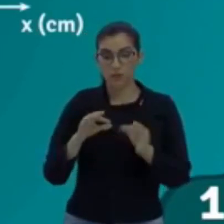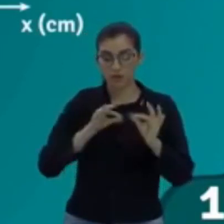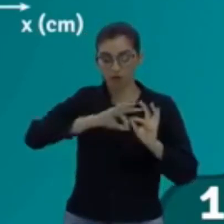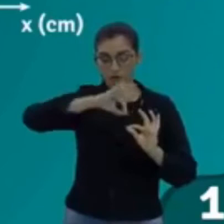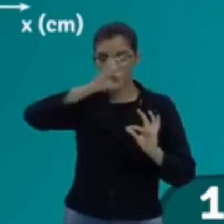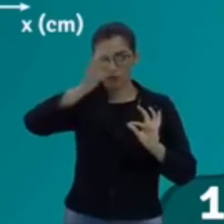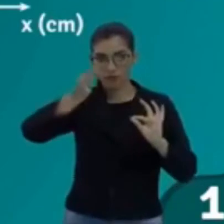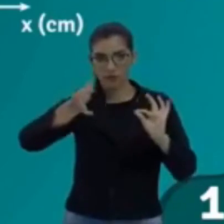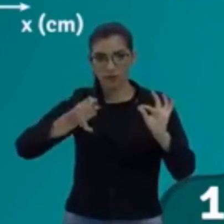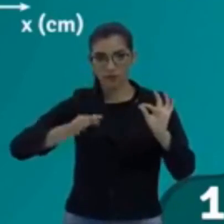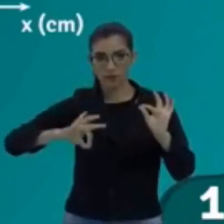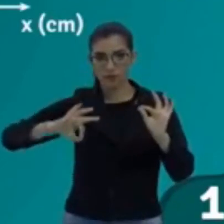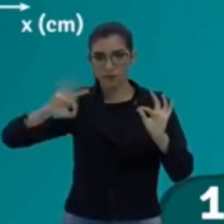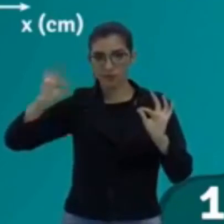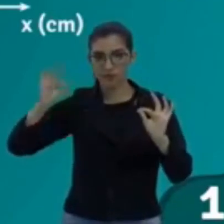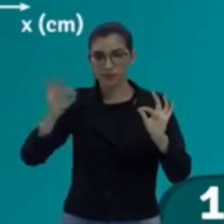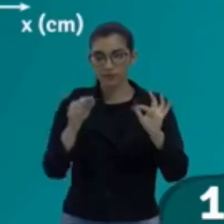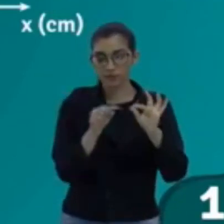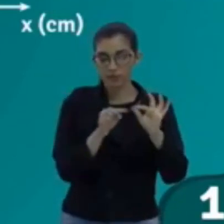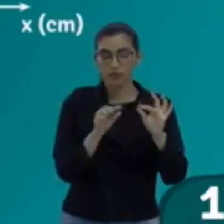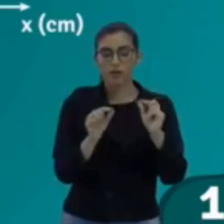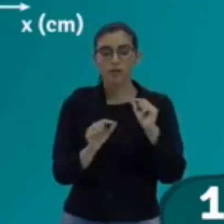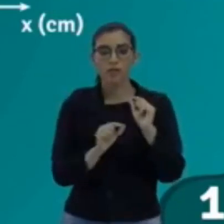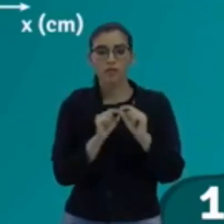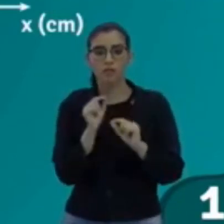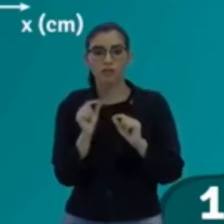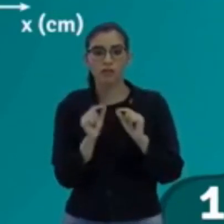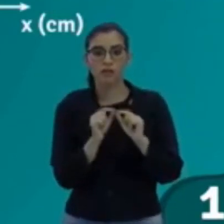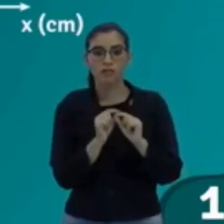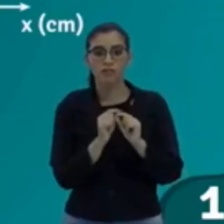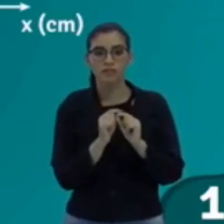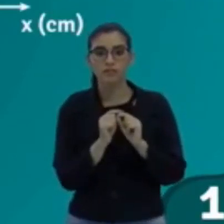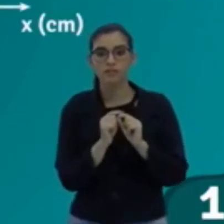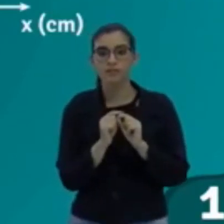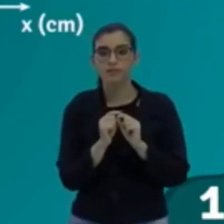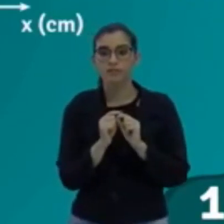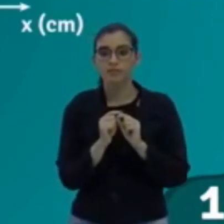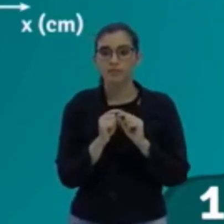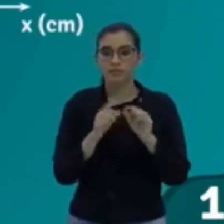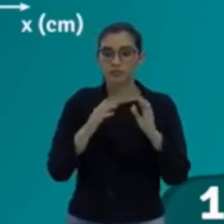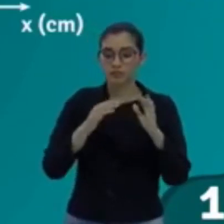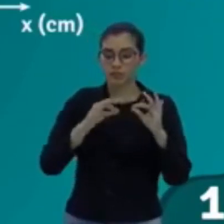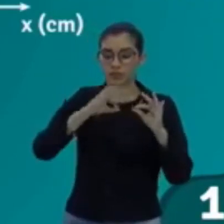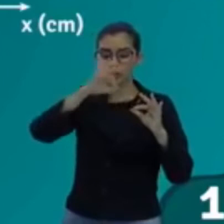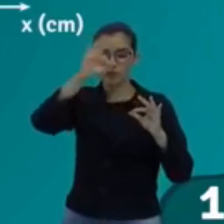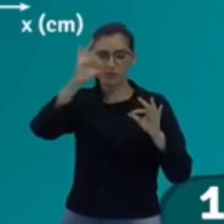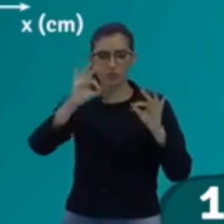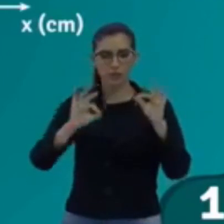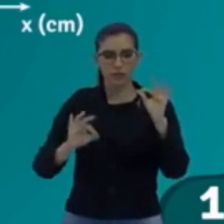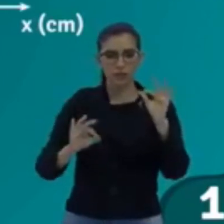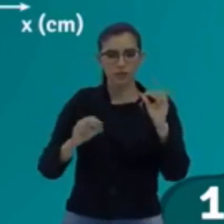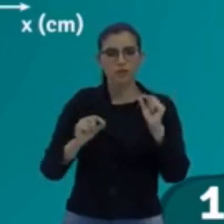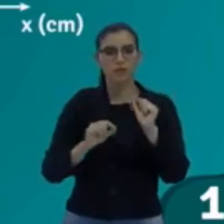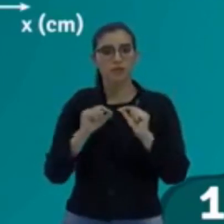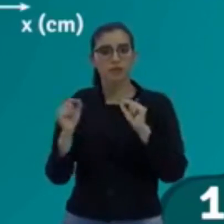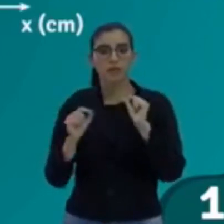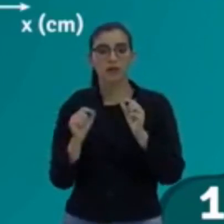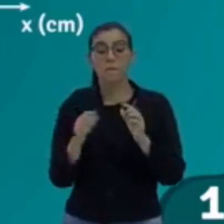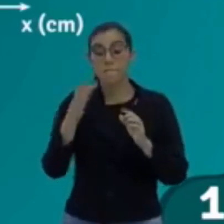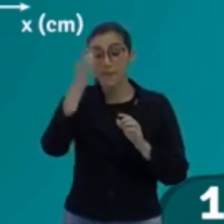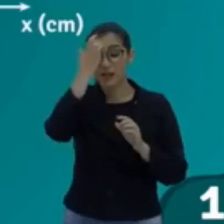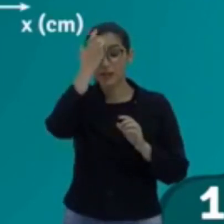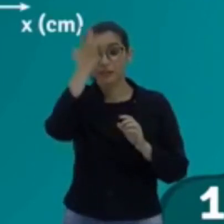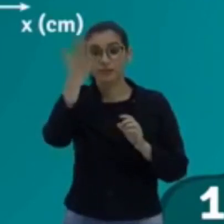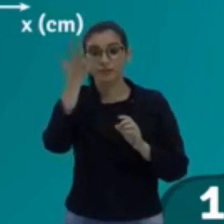ou a distância entre duas cristas ou dois vales consecutivos. bom? Vamos fazer o que é mais